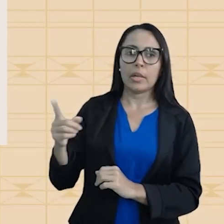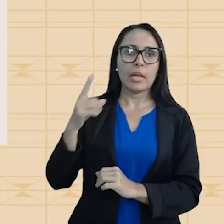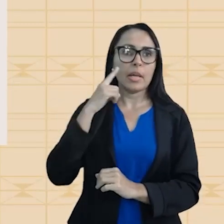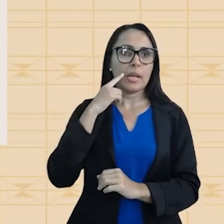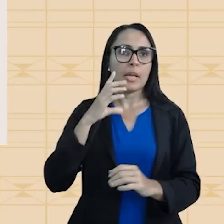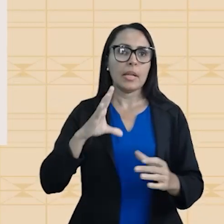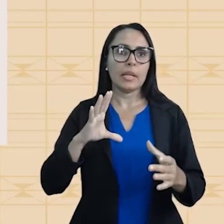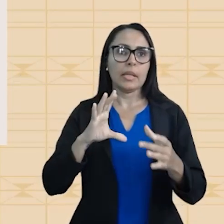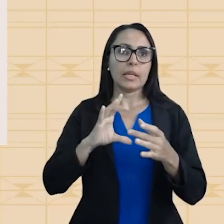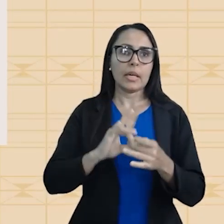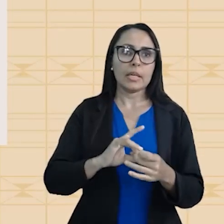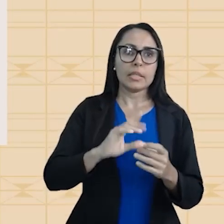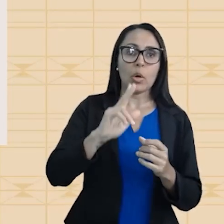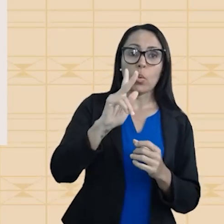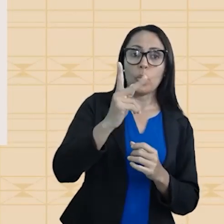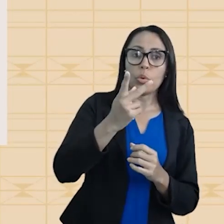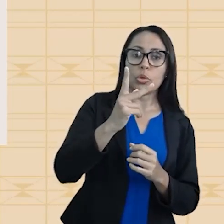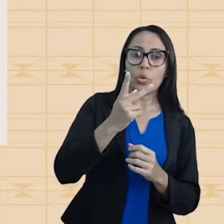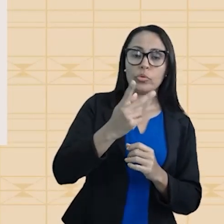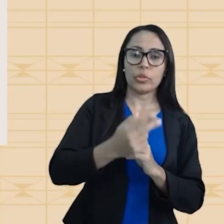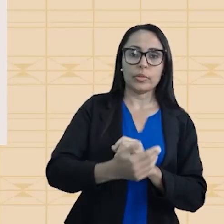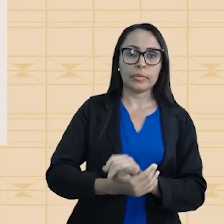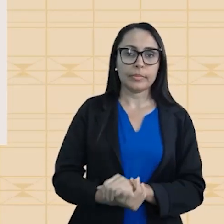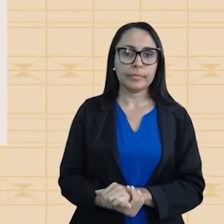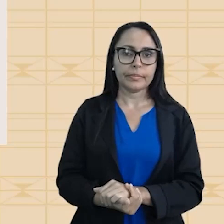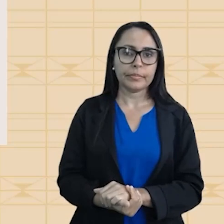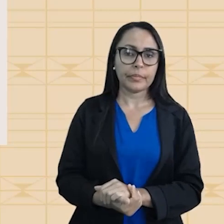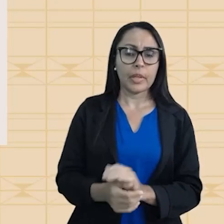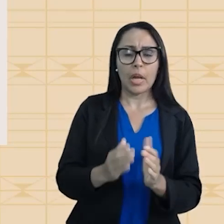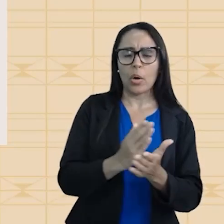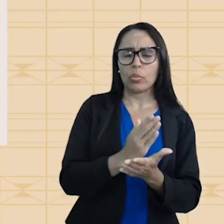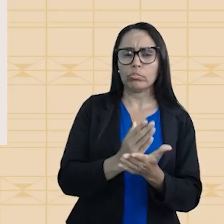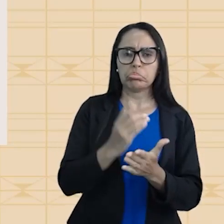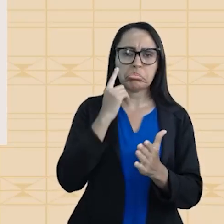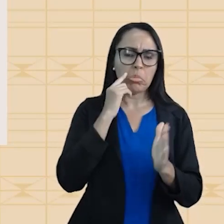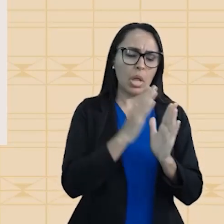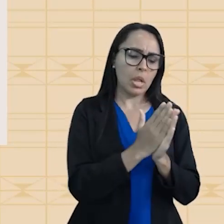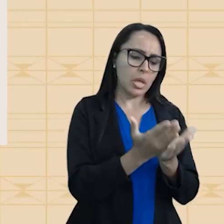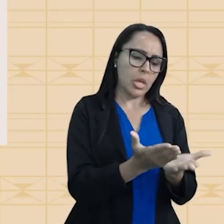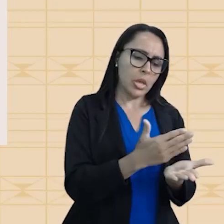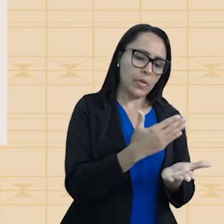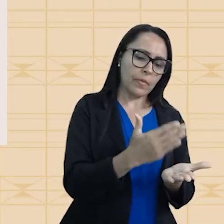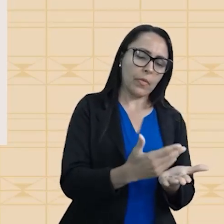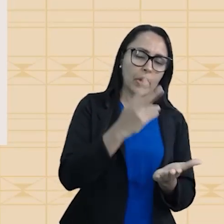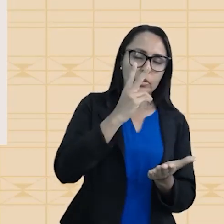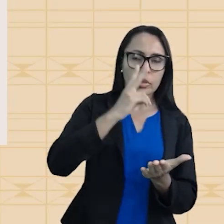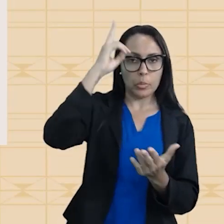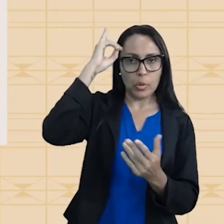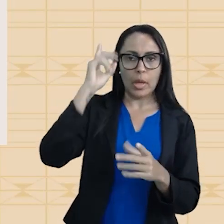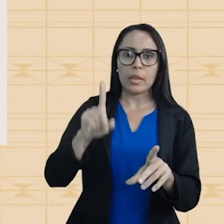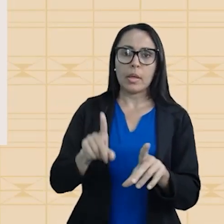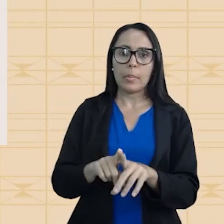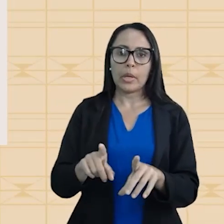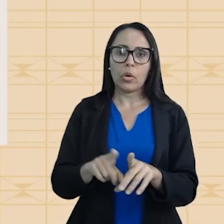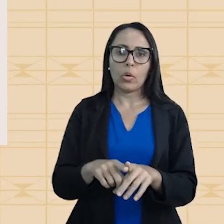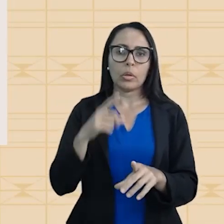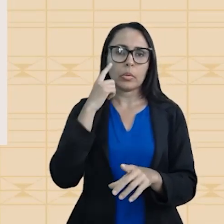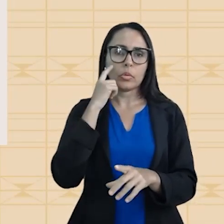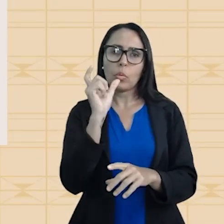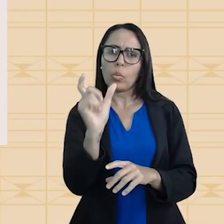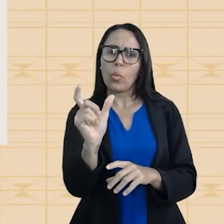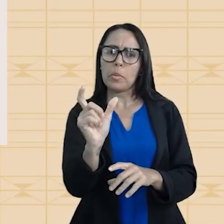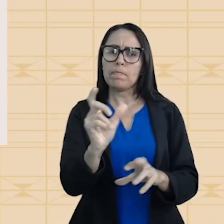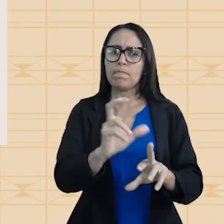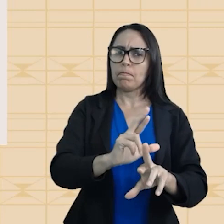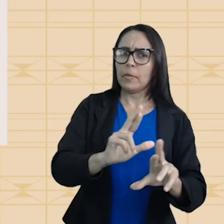Ligação de hidrogênio. Mas muitos livros e muitos vestibulares também gostam de colocar um outro